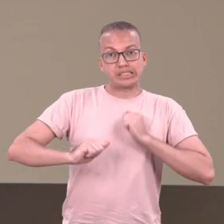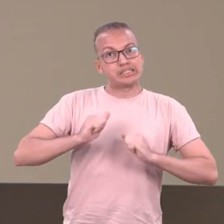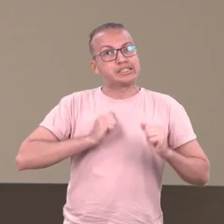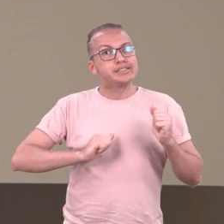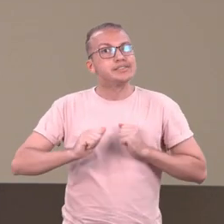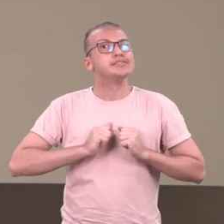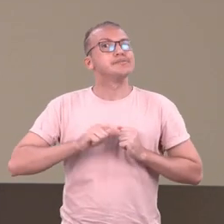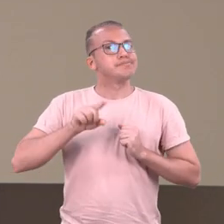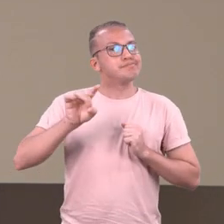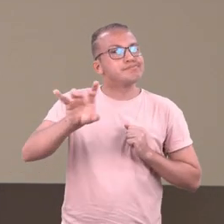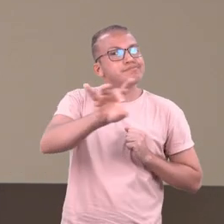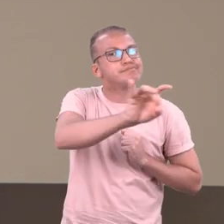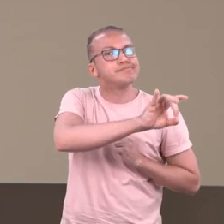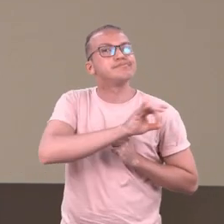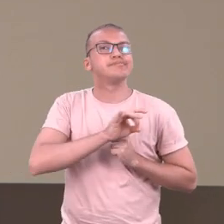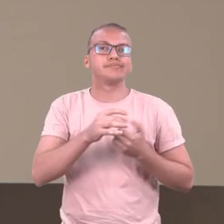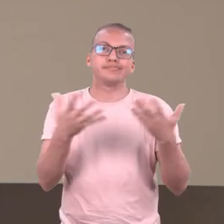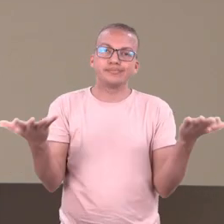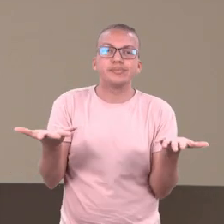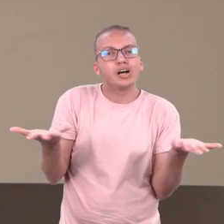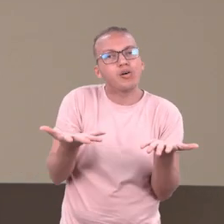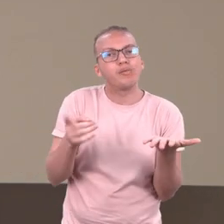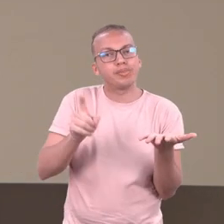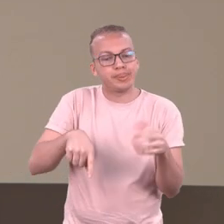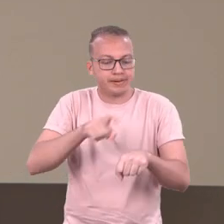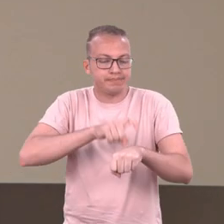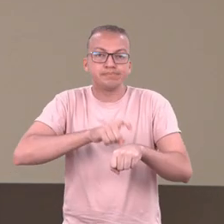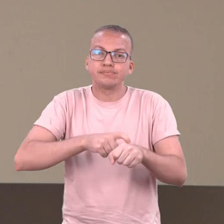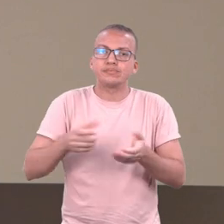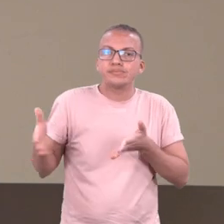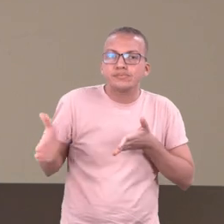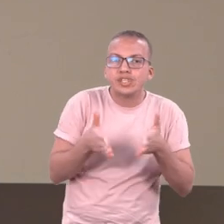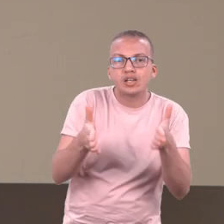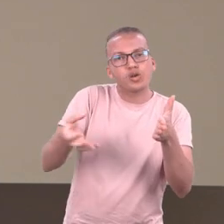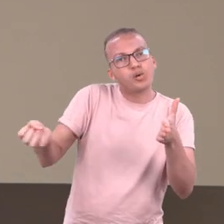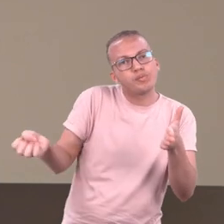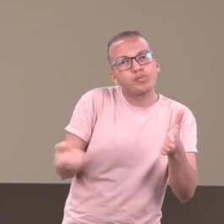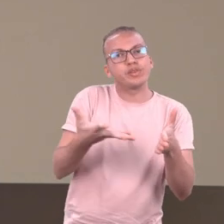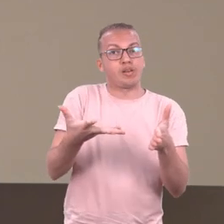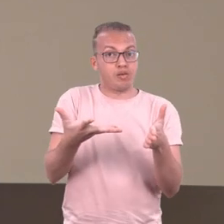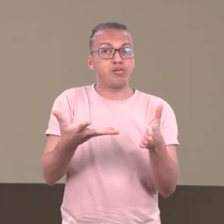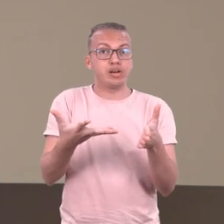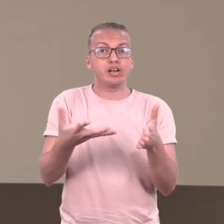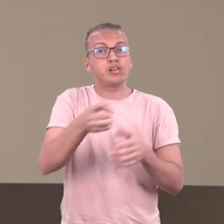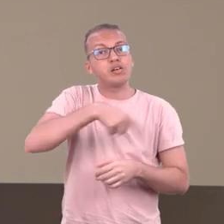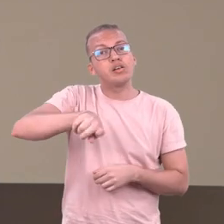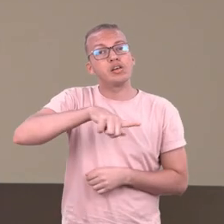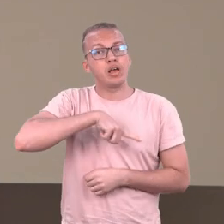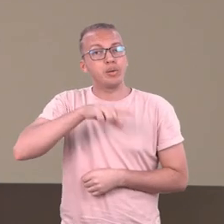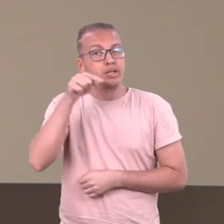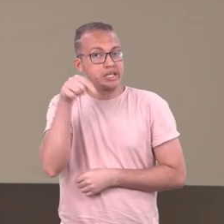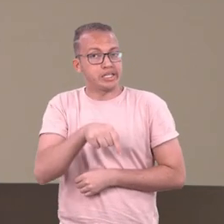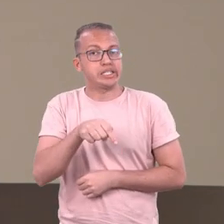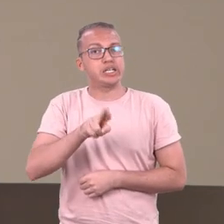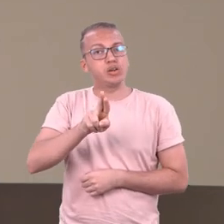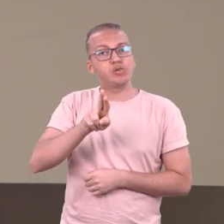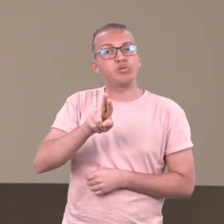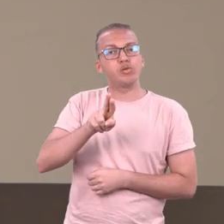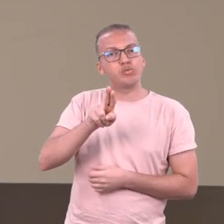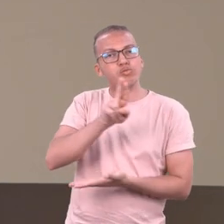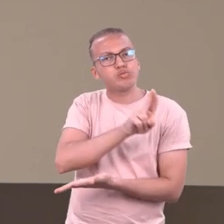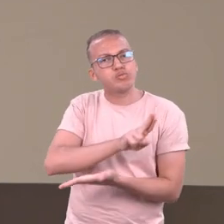ansiedade para cada um de vocês. É o início de uma nova trajetória. Nós temos aqui uma